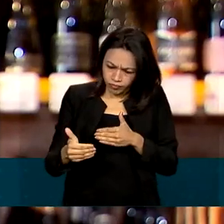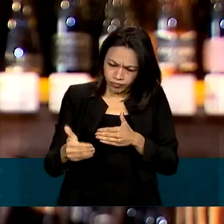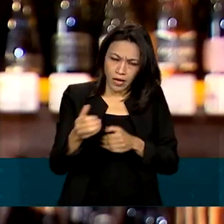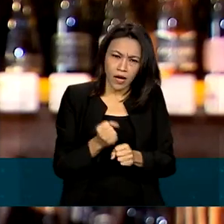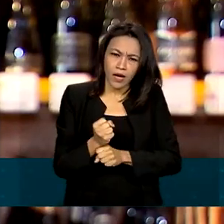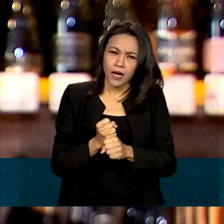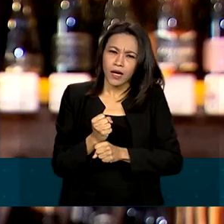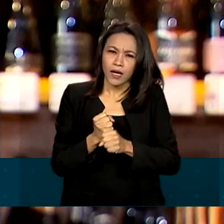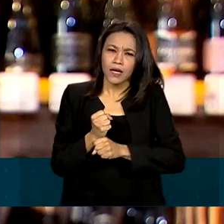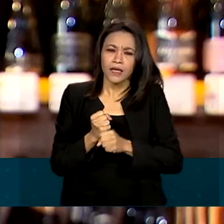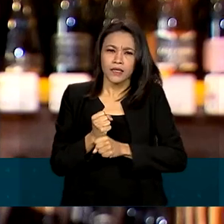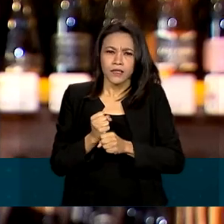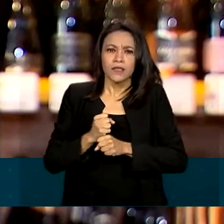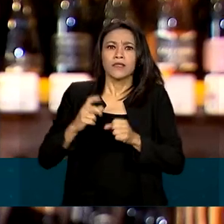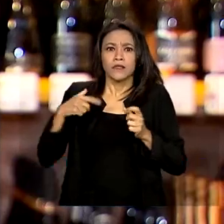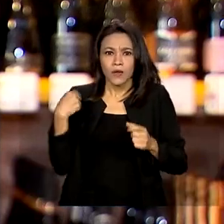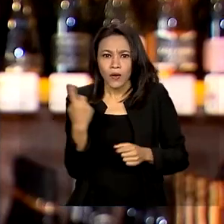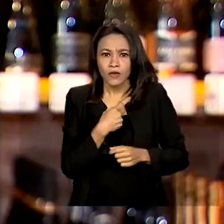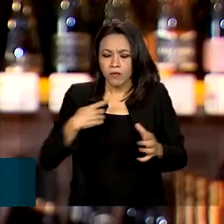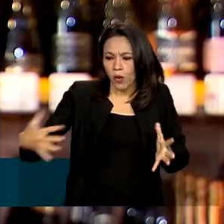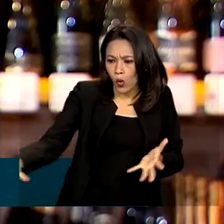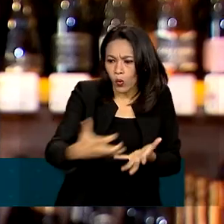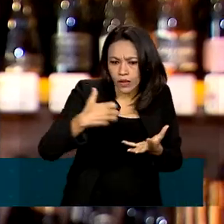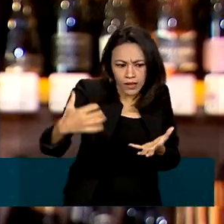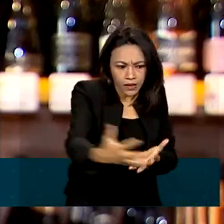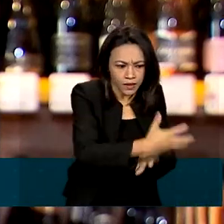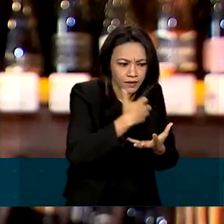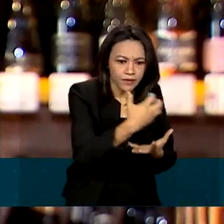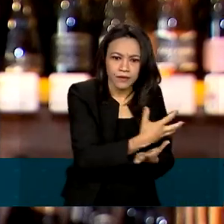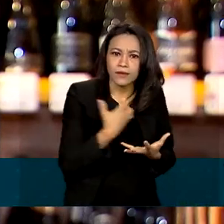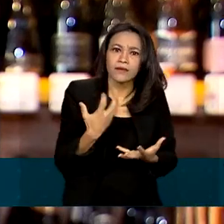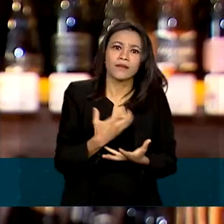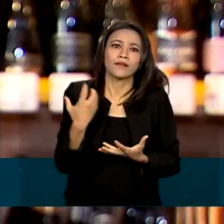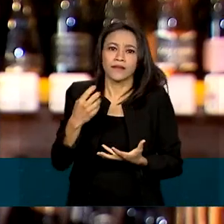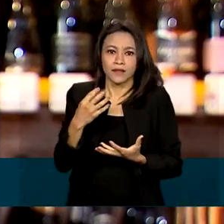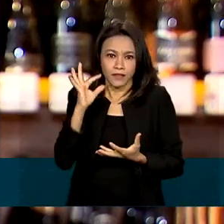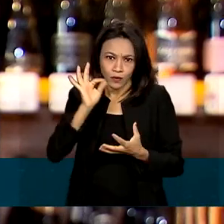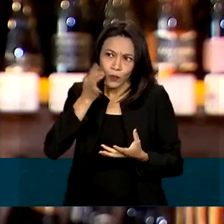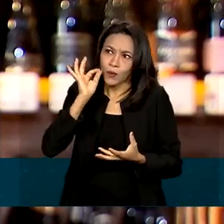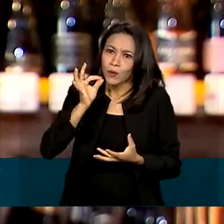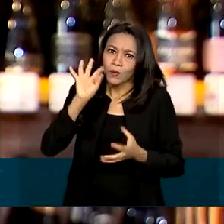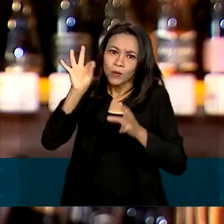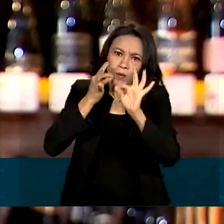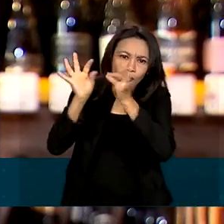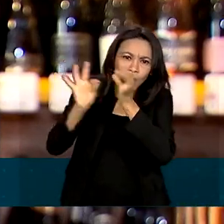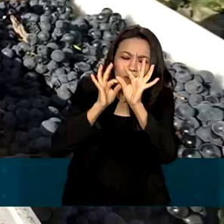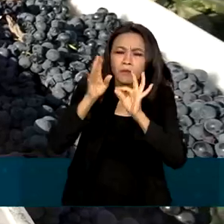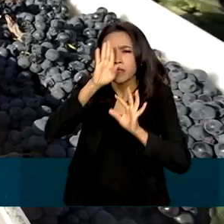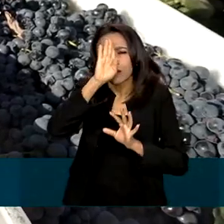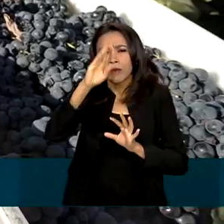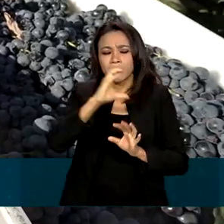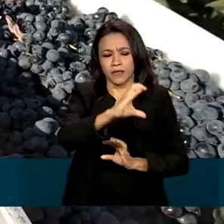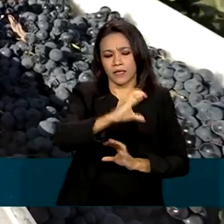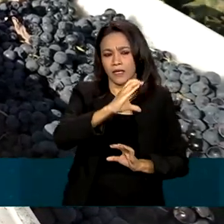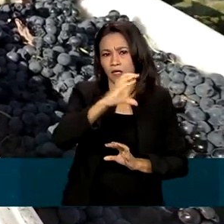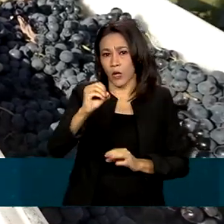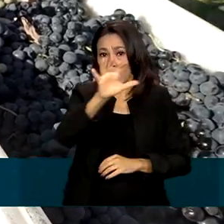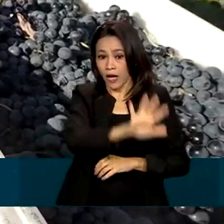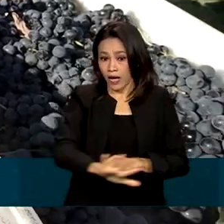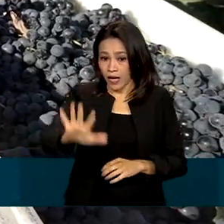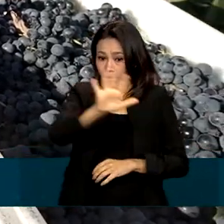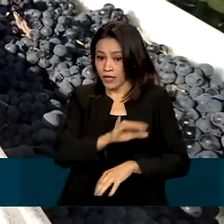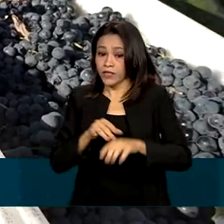vai ser um dos principais pilares para os melhores vinhos nacionais. Principalmente essa região do Centro-Oeste, a região do Vale do São